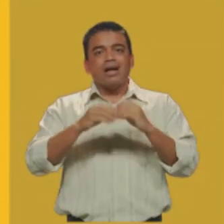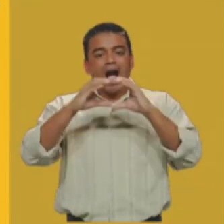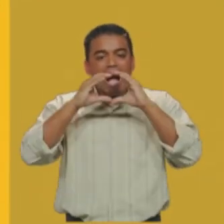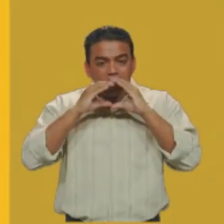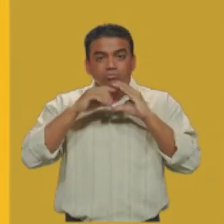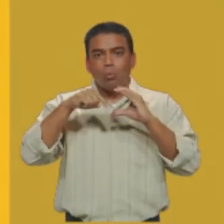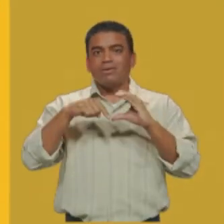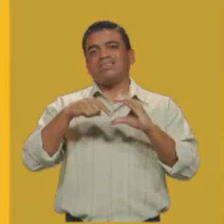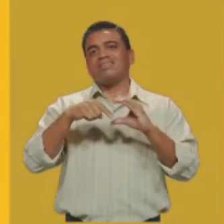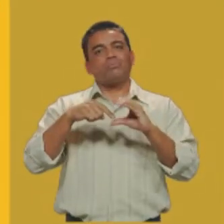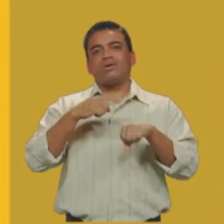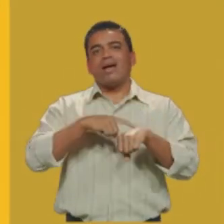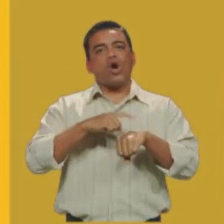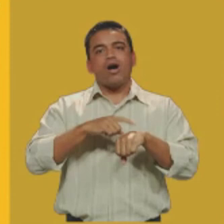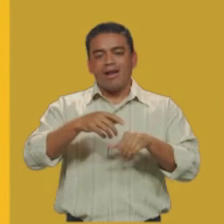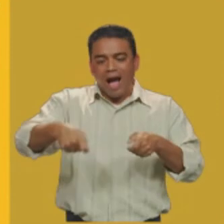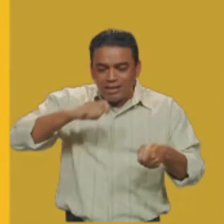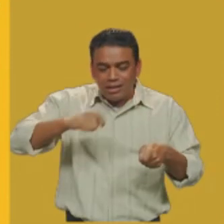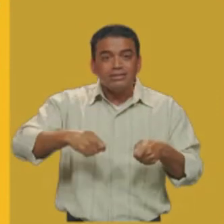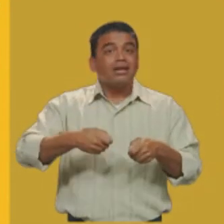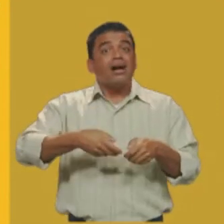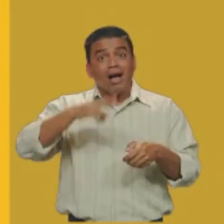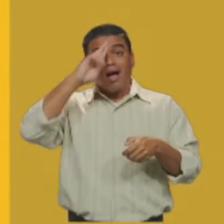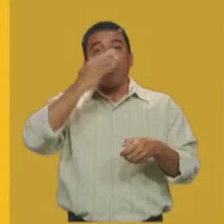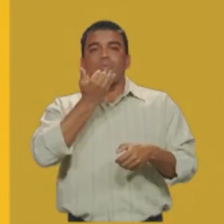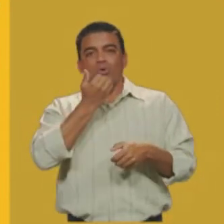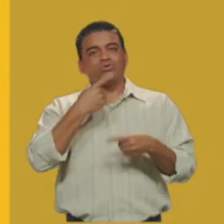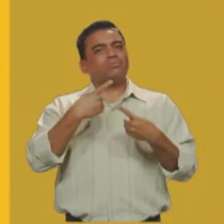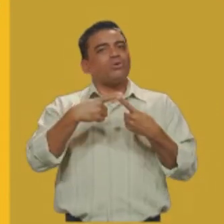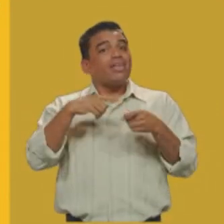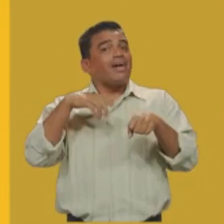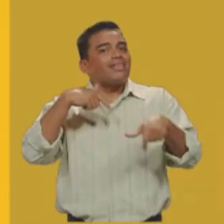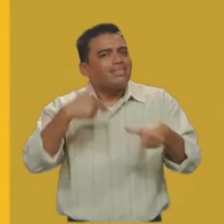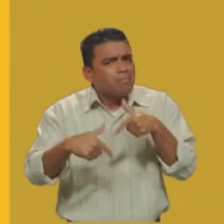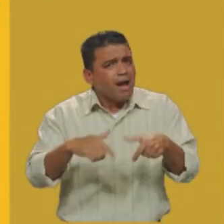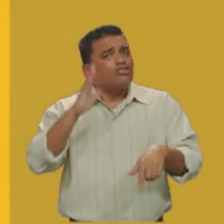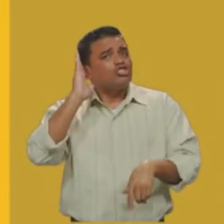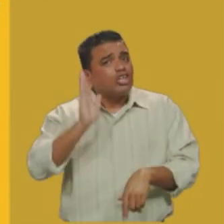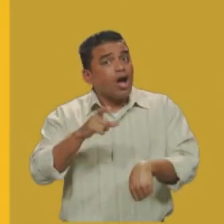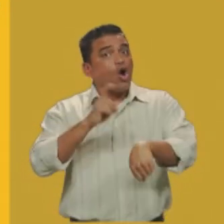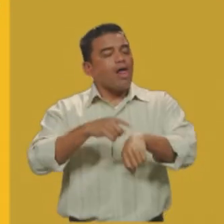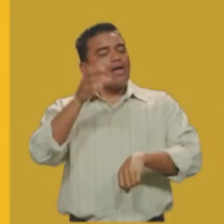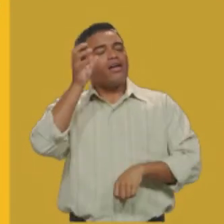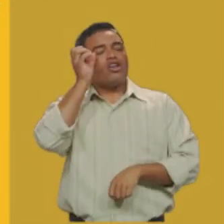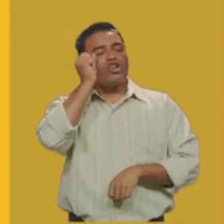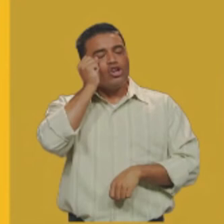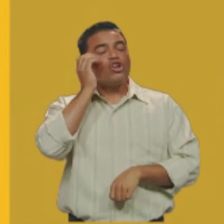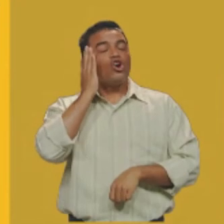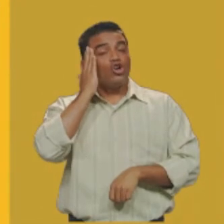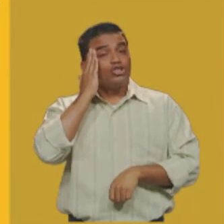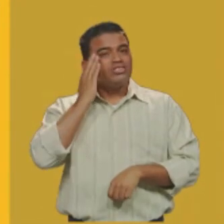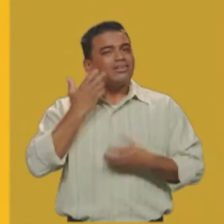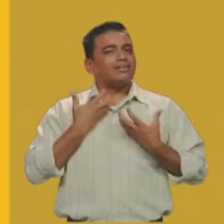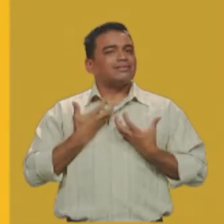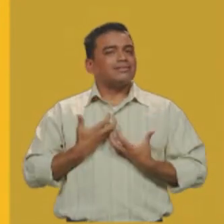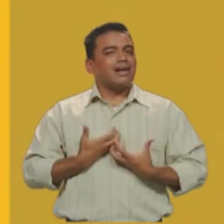não dá para almoçar. A sair do trabalho porque já é noite. A cochilar no ônibus porque está cansado.